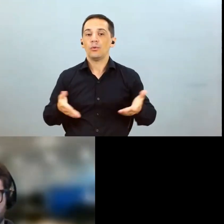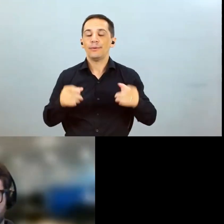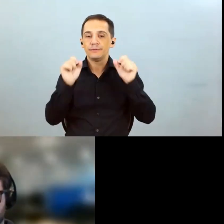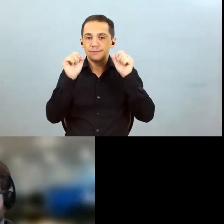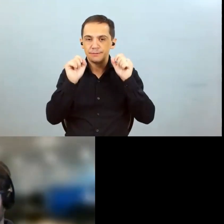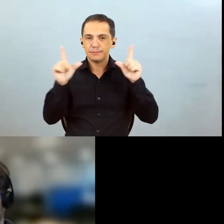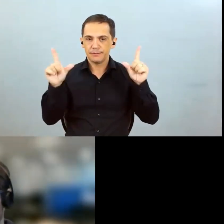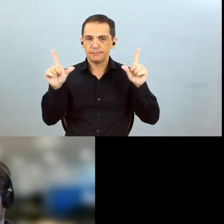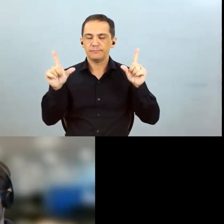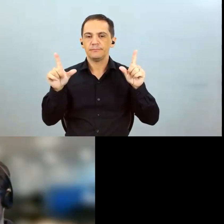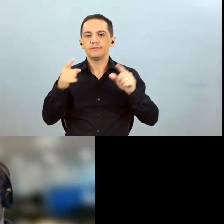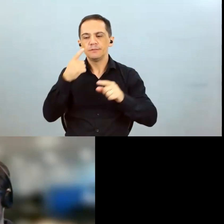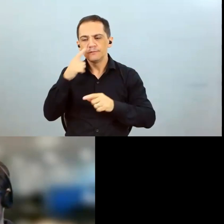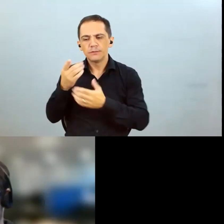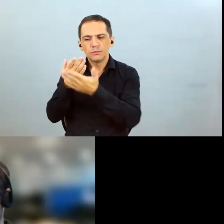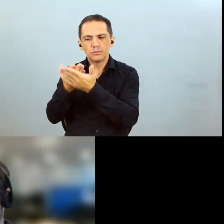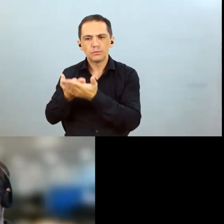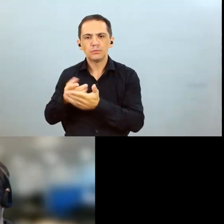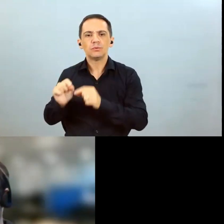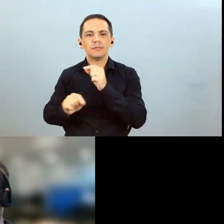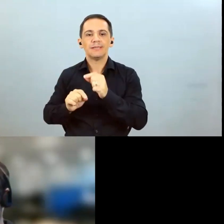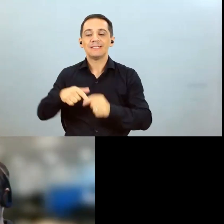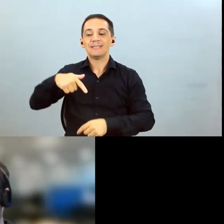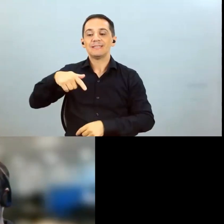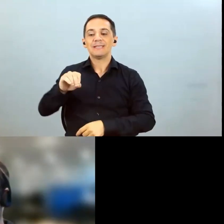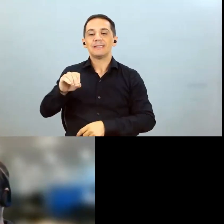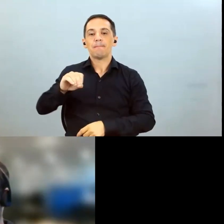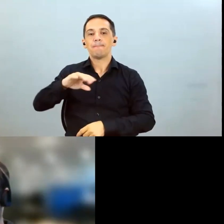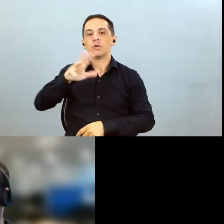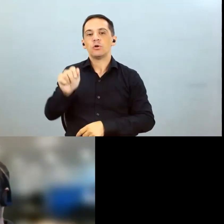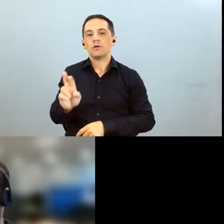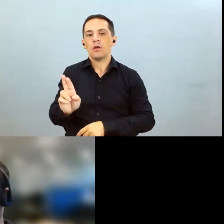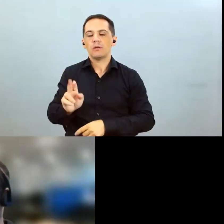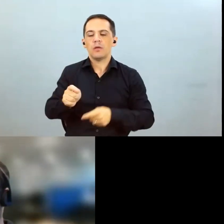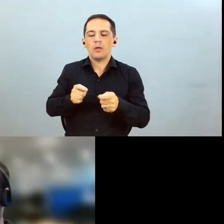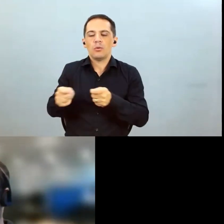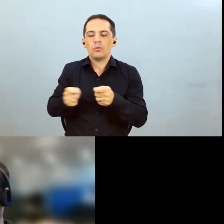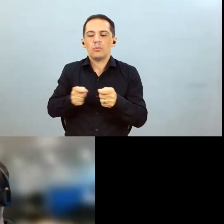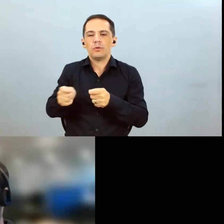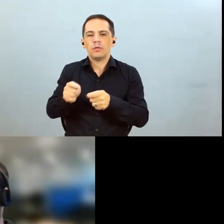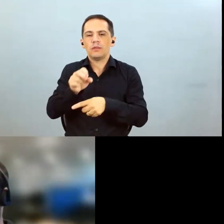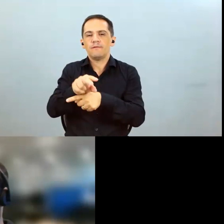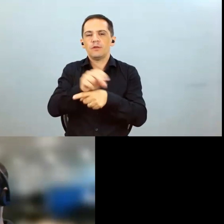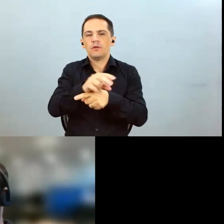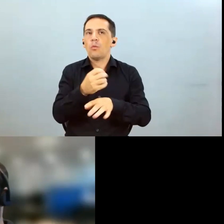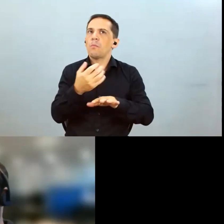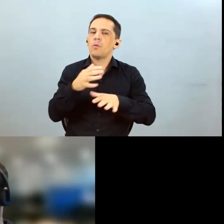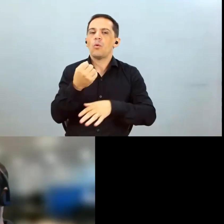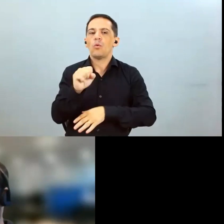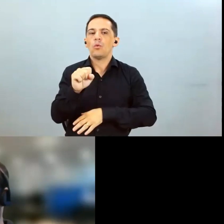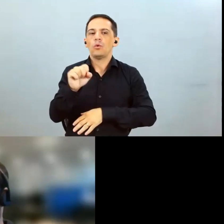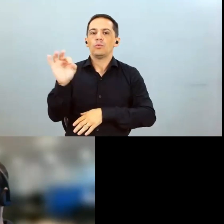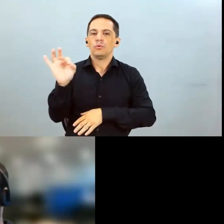70 milhões de reais de economia de defensivos agrícolas ou seja em torno de 8% do nosso volume da